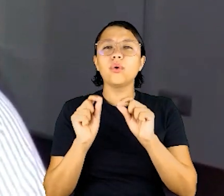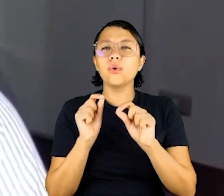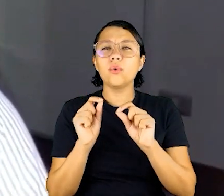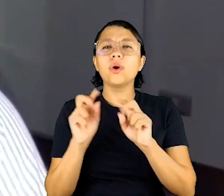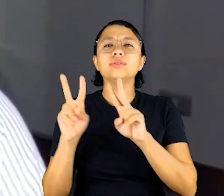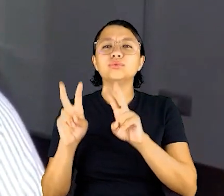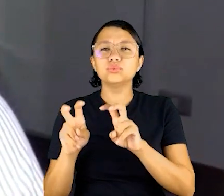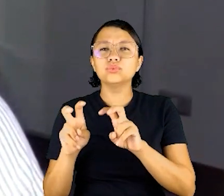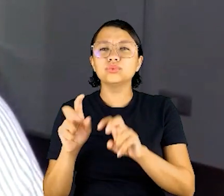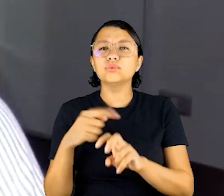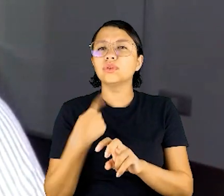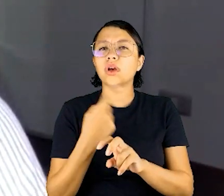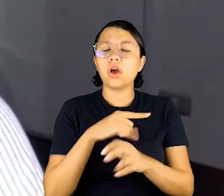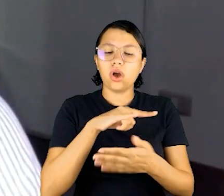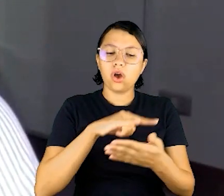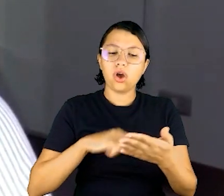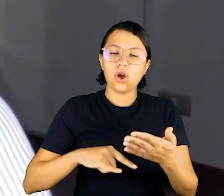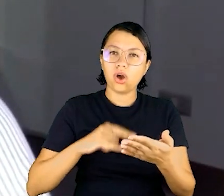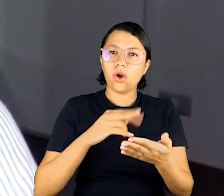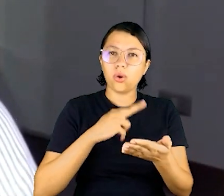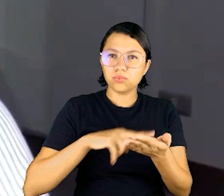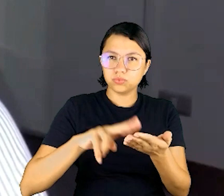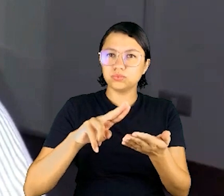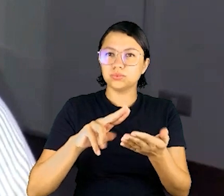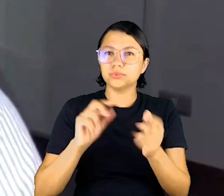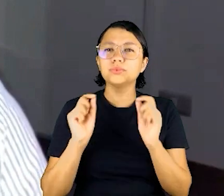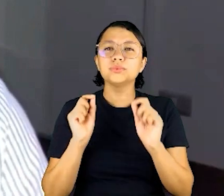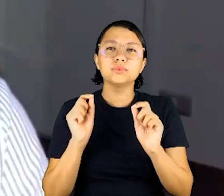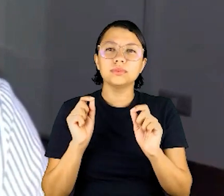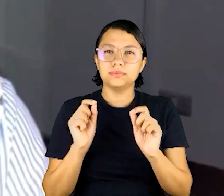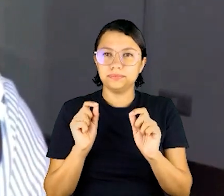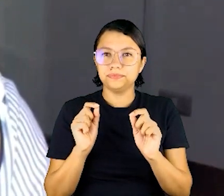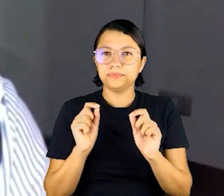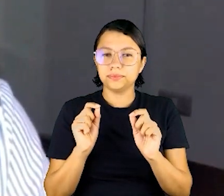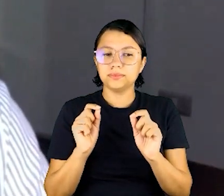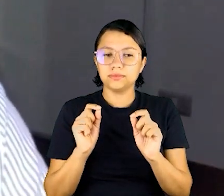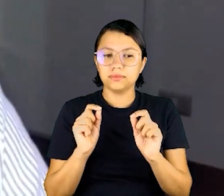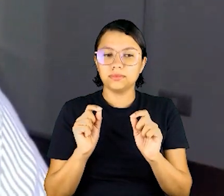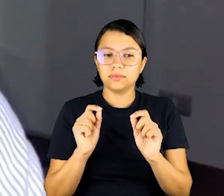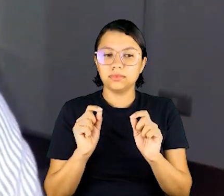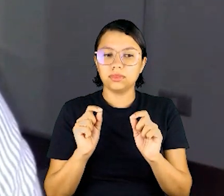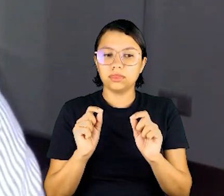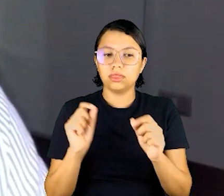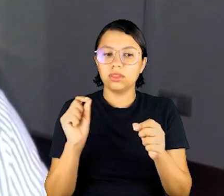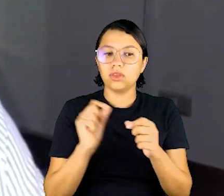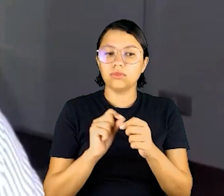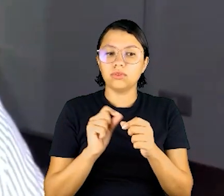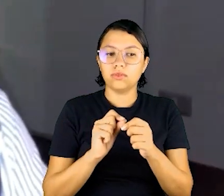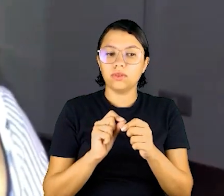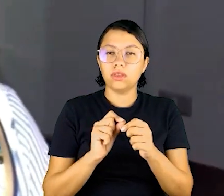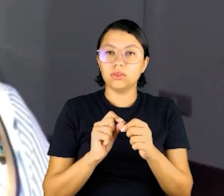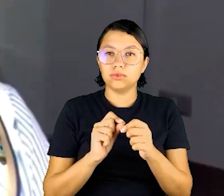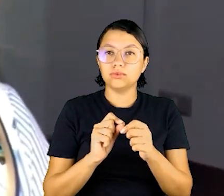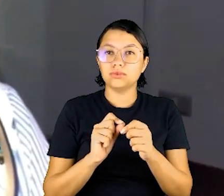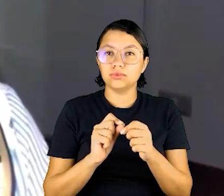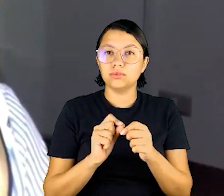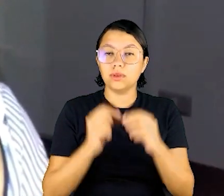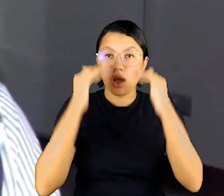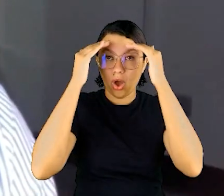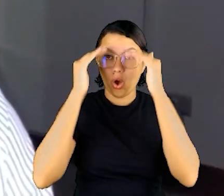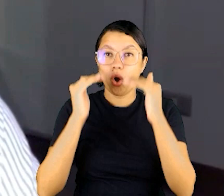que trata a nossa cartilha. A edição da cartilha